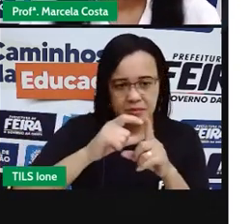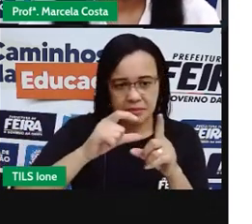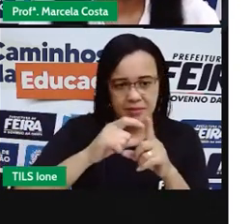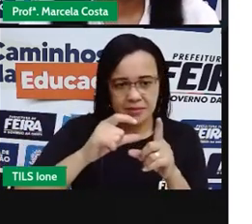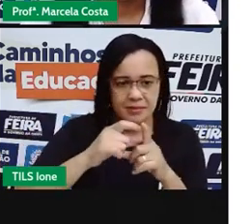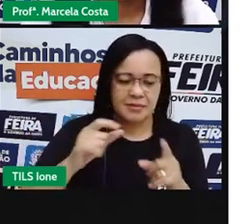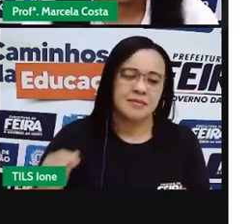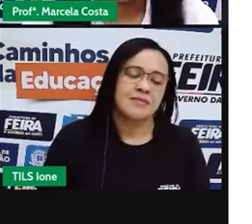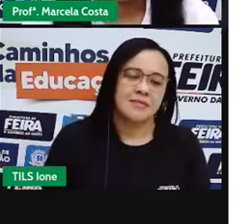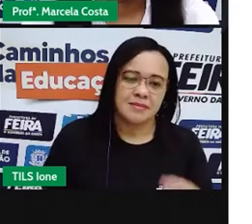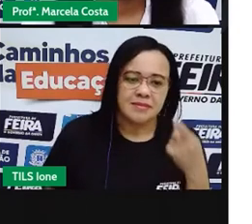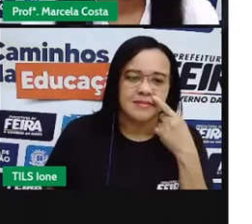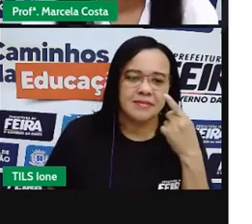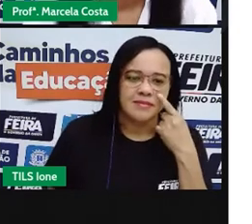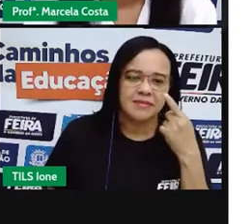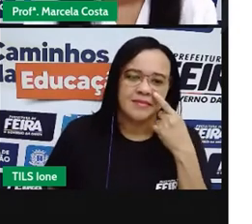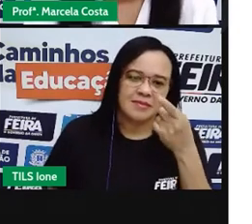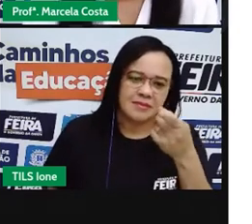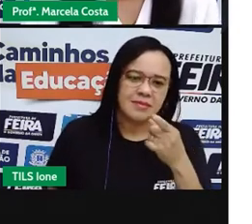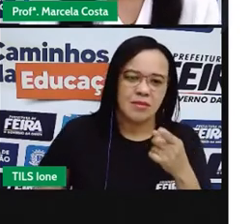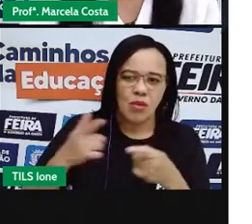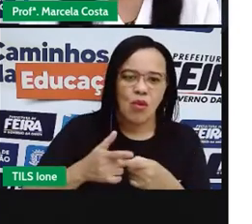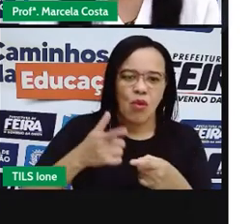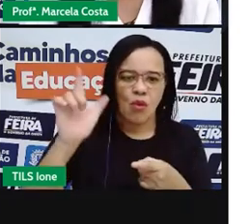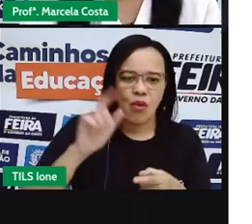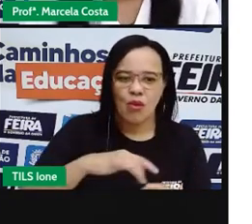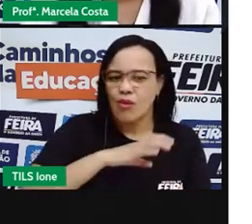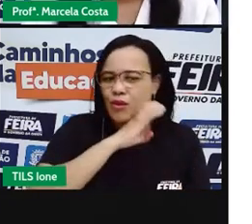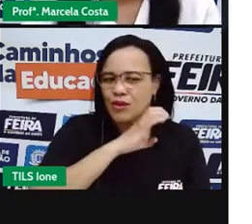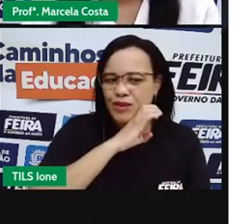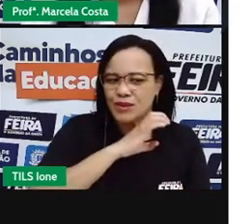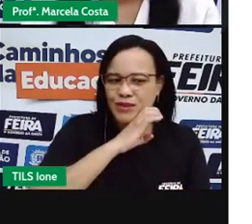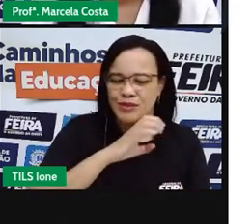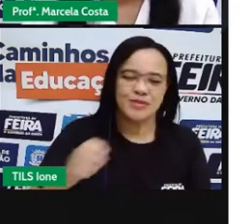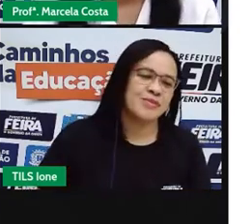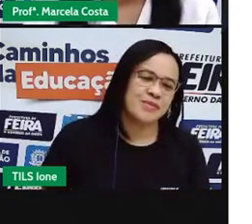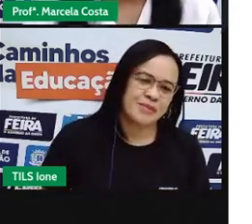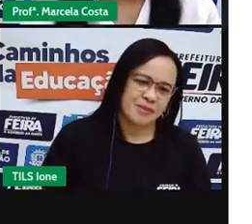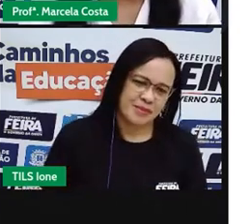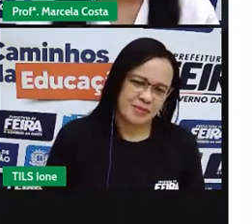Agora vamos ver aqui o nome desse outro animal.